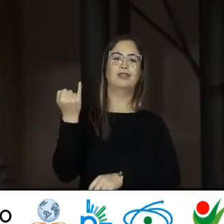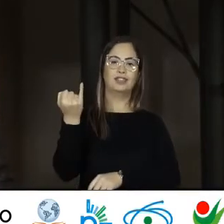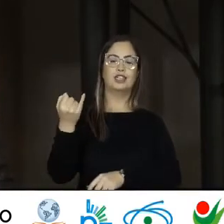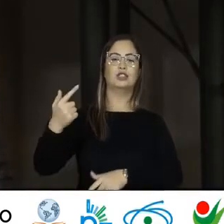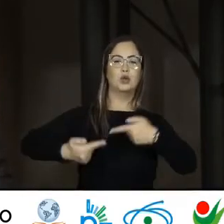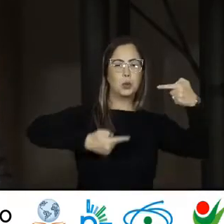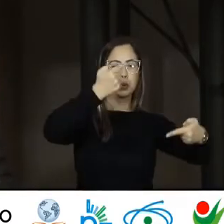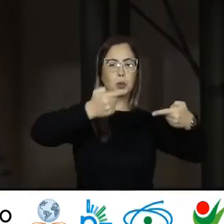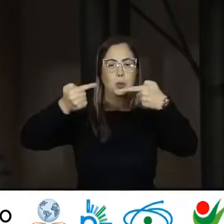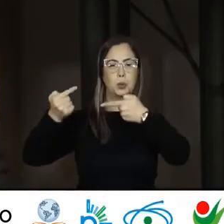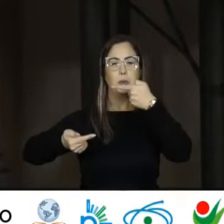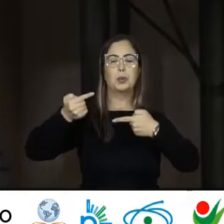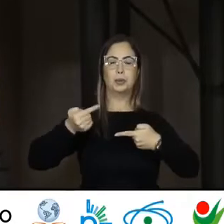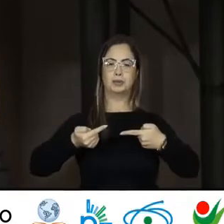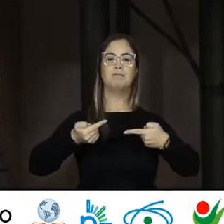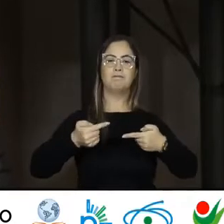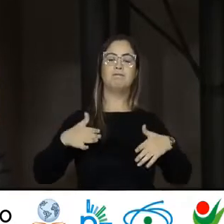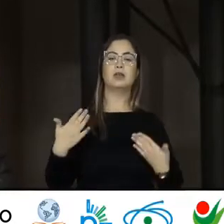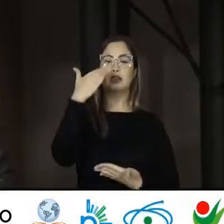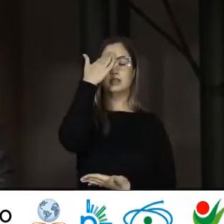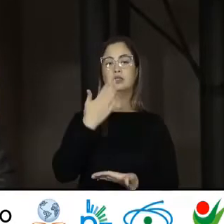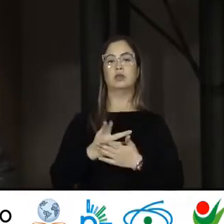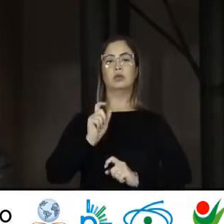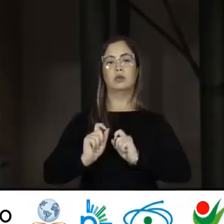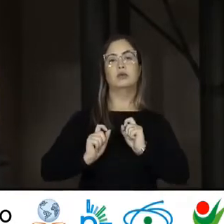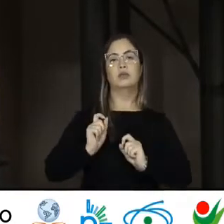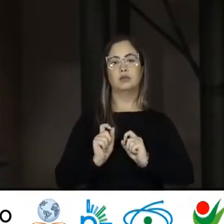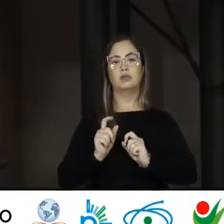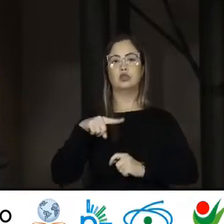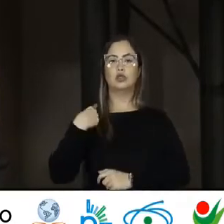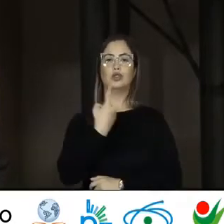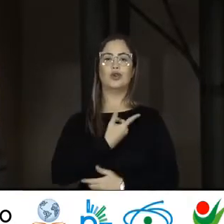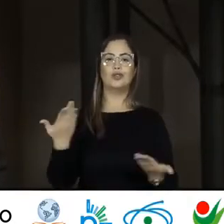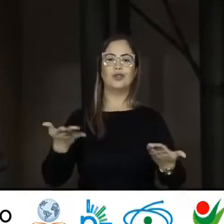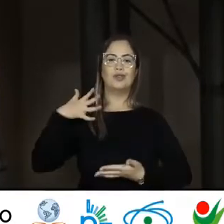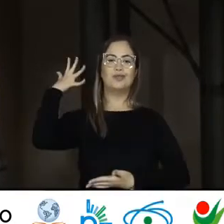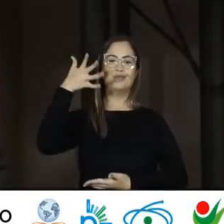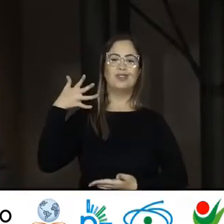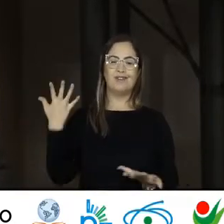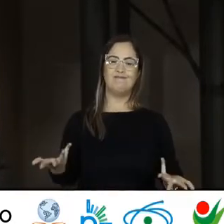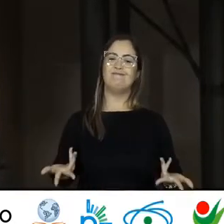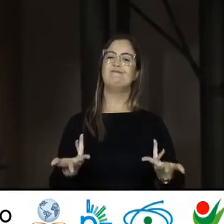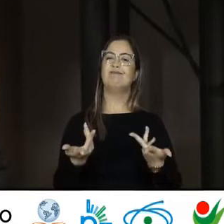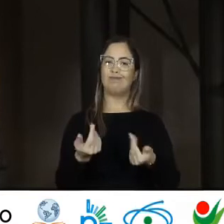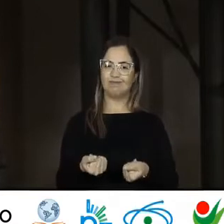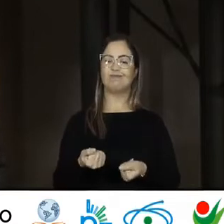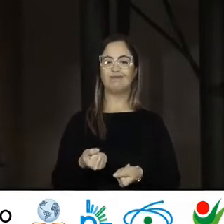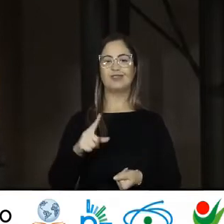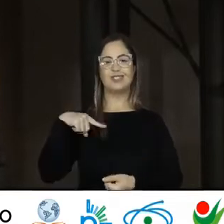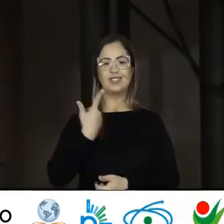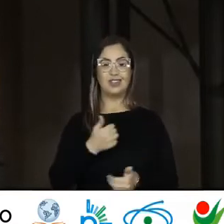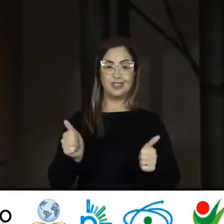ser discutido Então Acredito Que nós Teremos sim Um excelente evento E estamos estamos